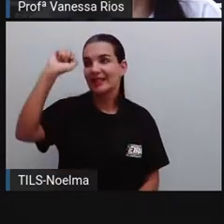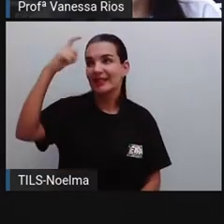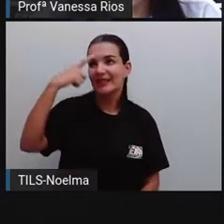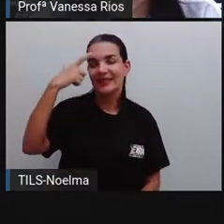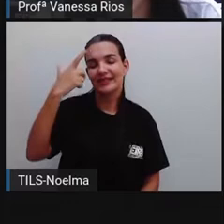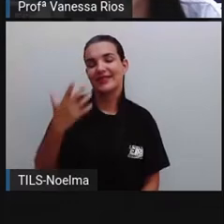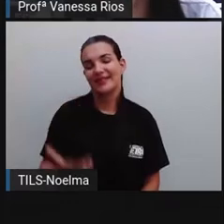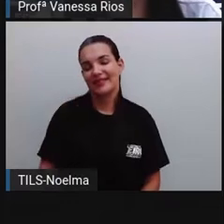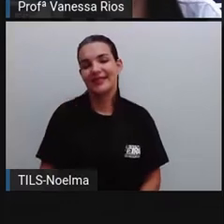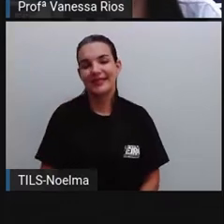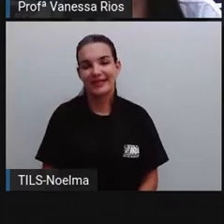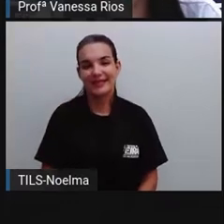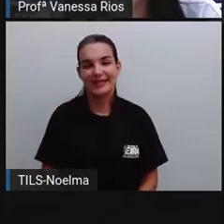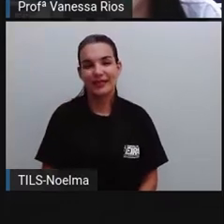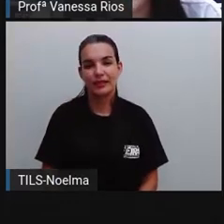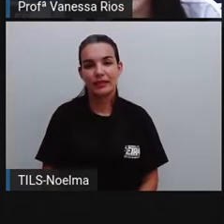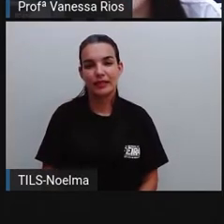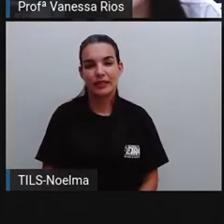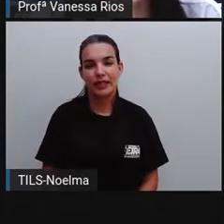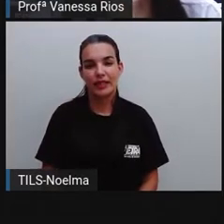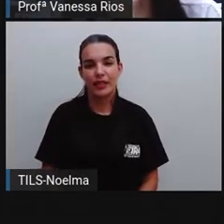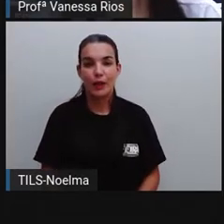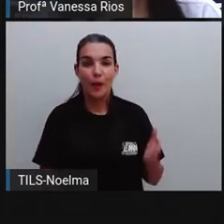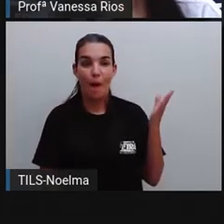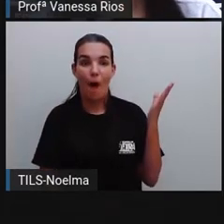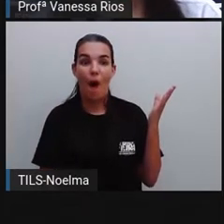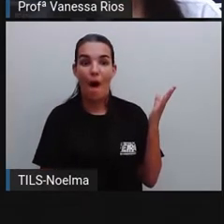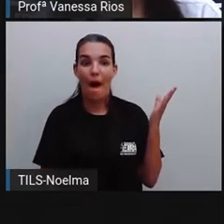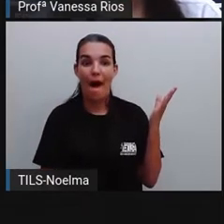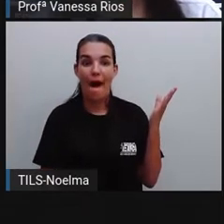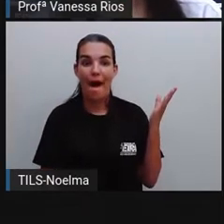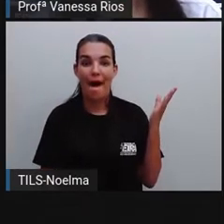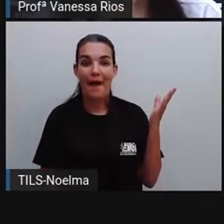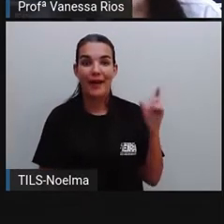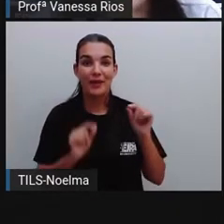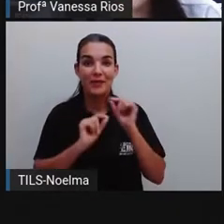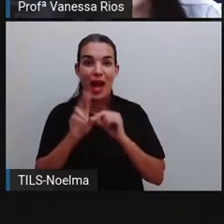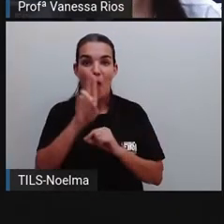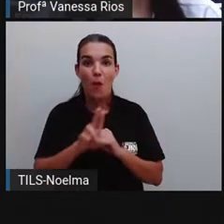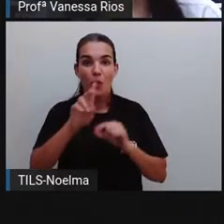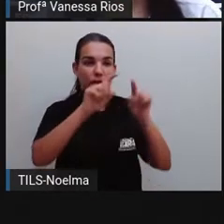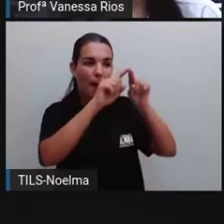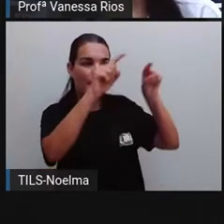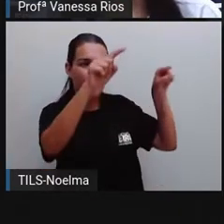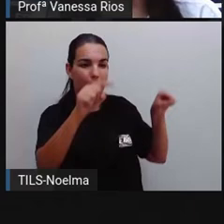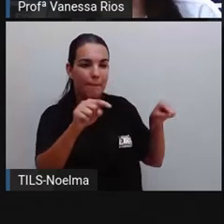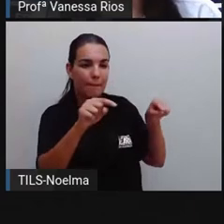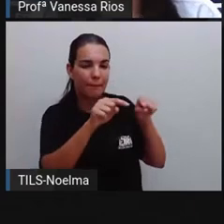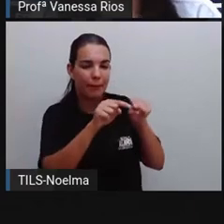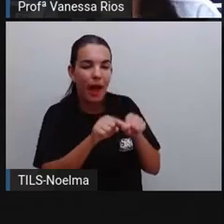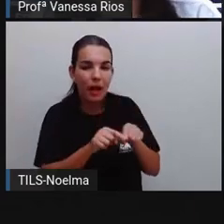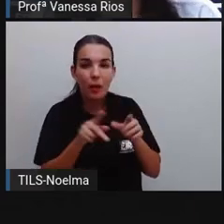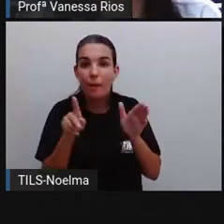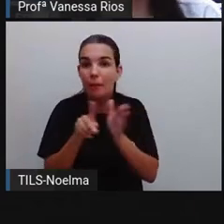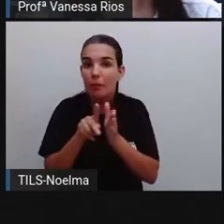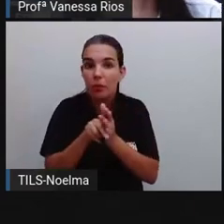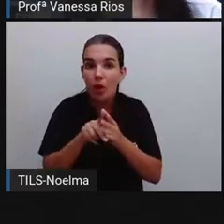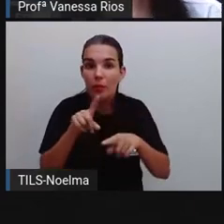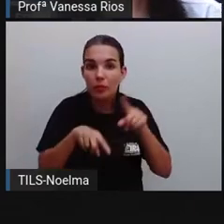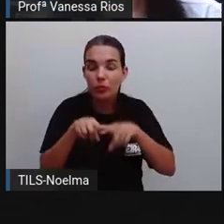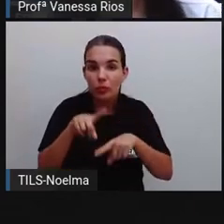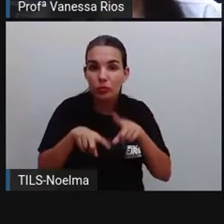solar. A energia solar vai utilizar placas de um material apropriado,